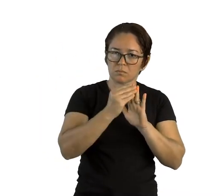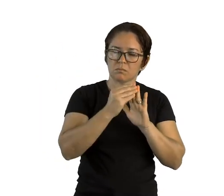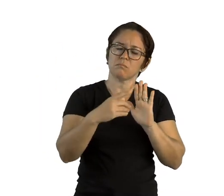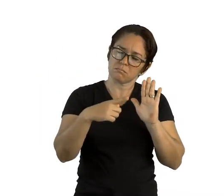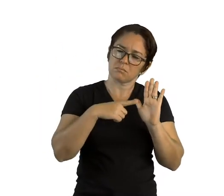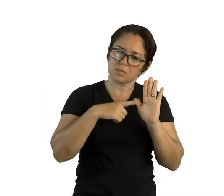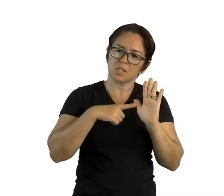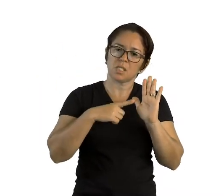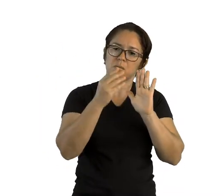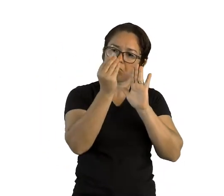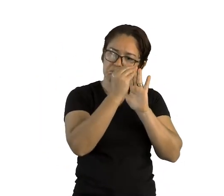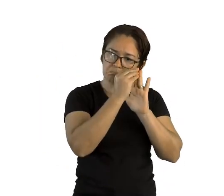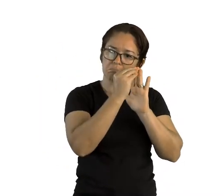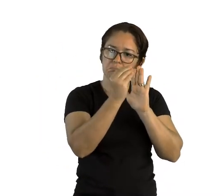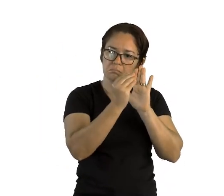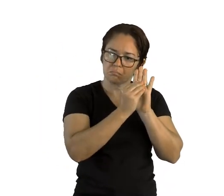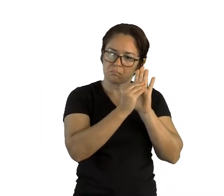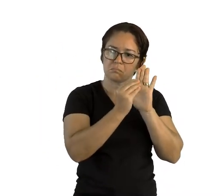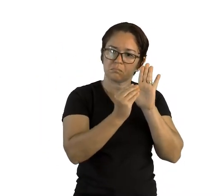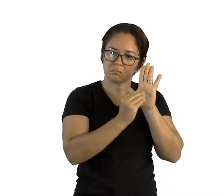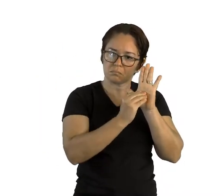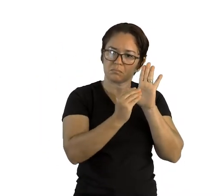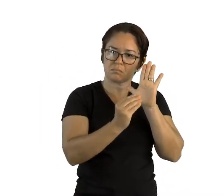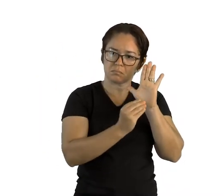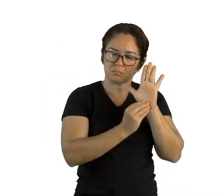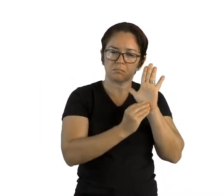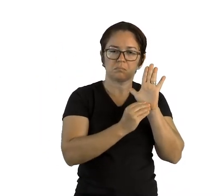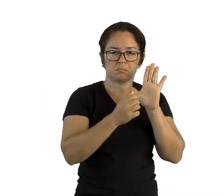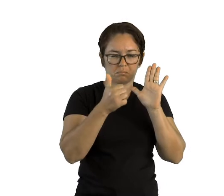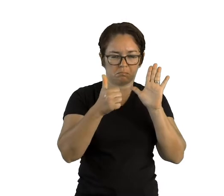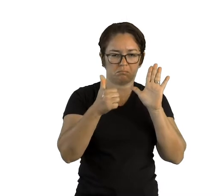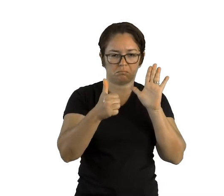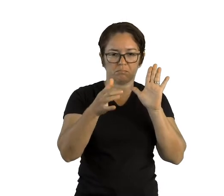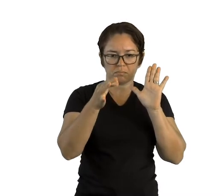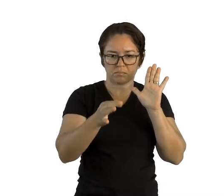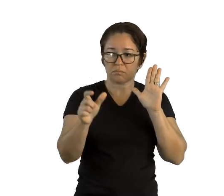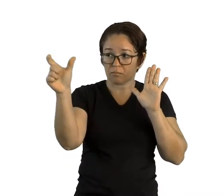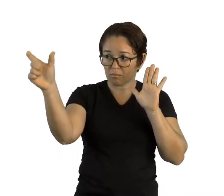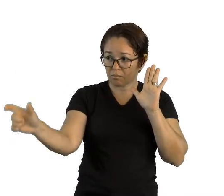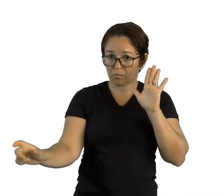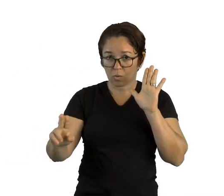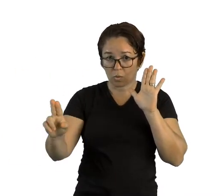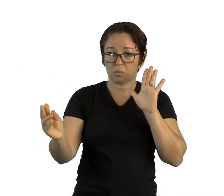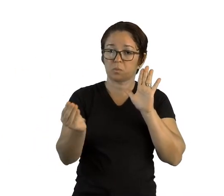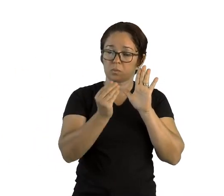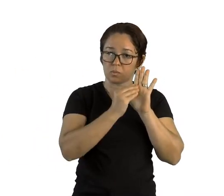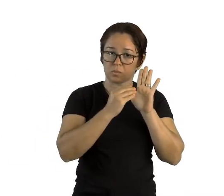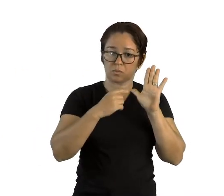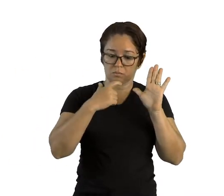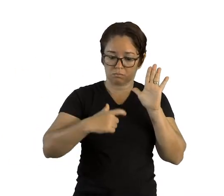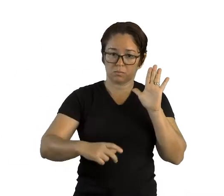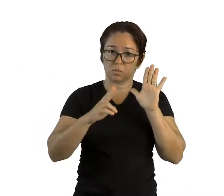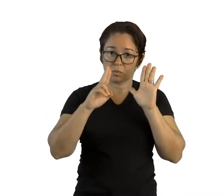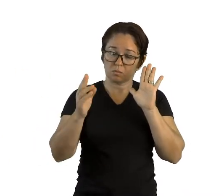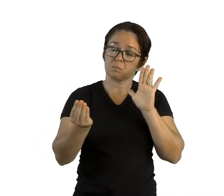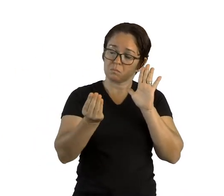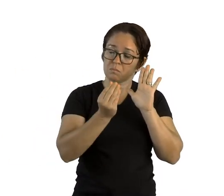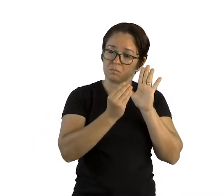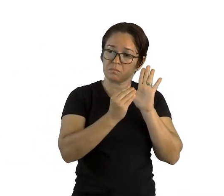destinatário. E temos a Bianca, que é remetente. Como que Bianca